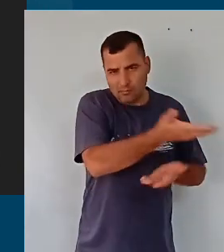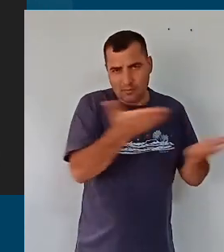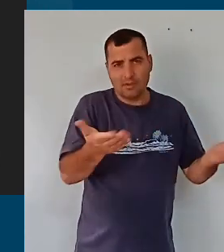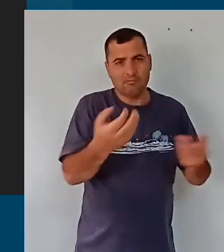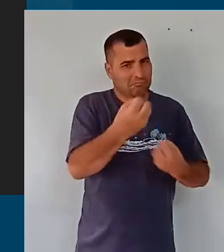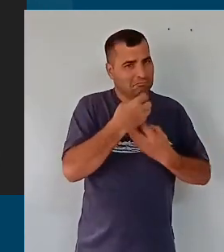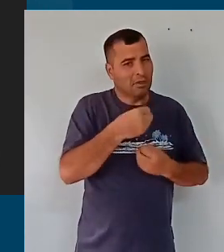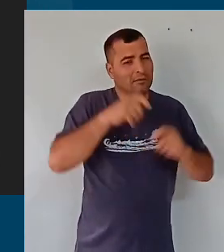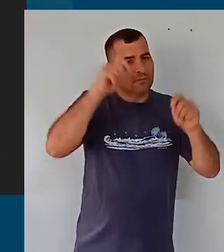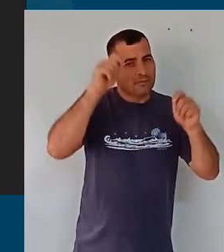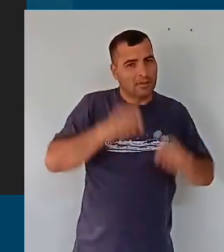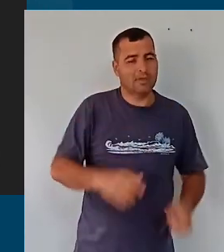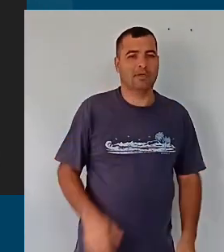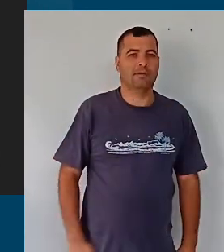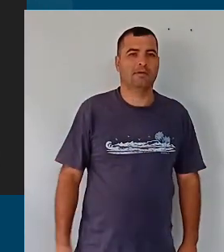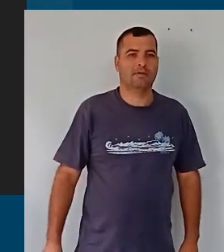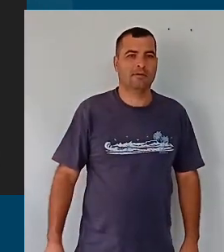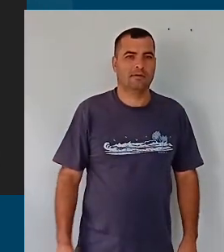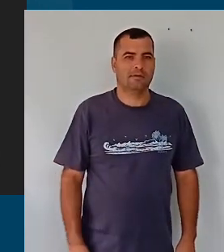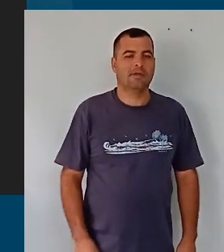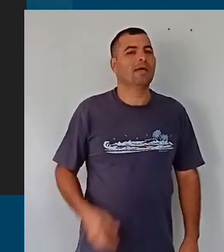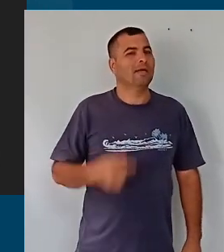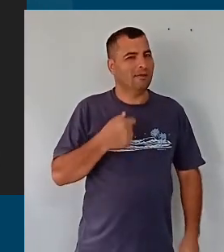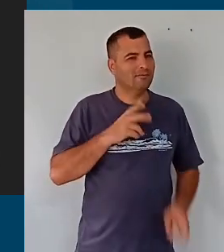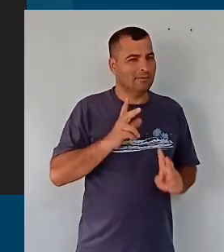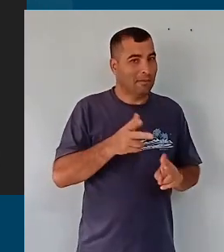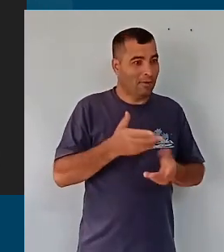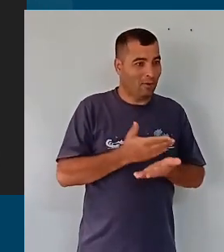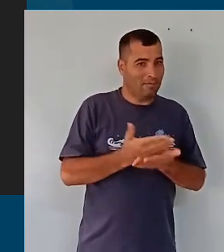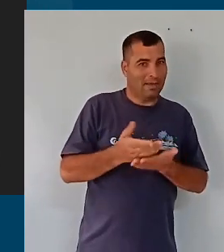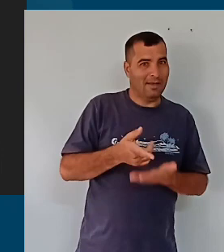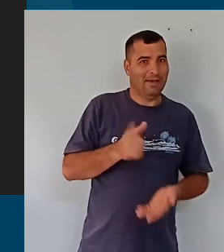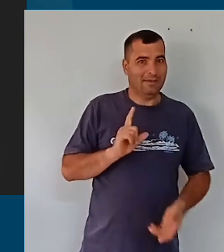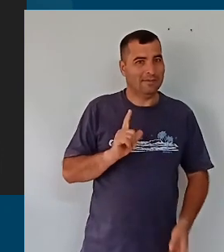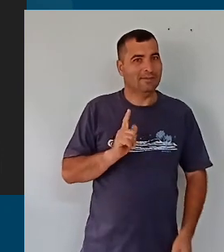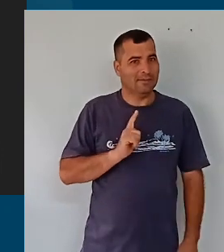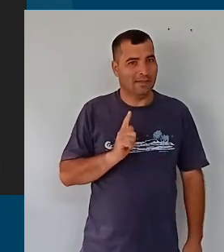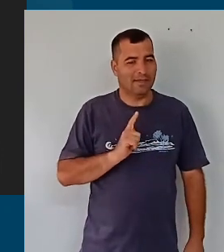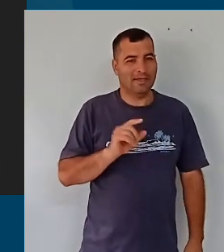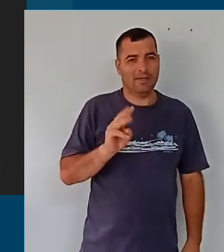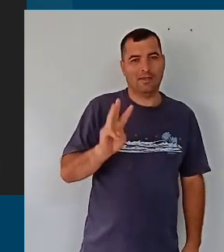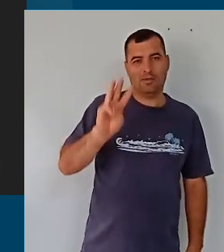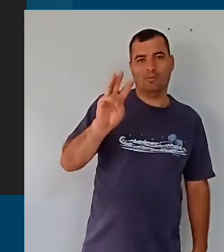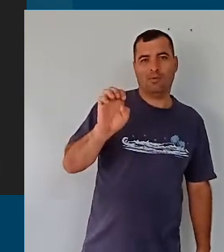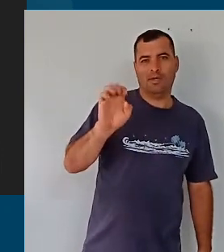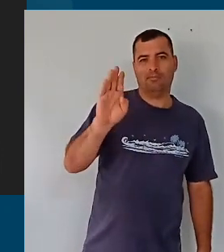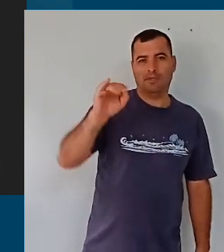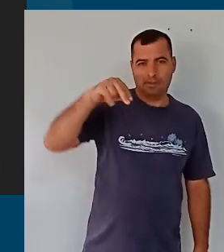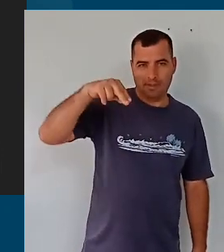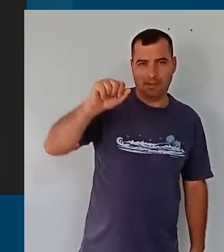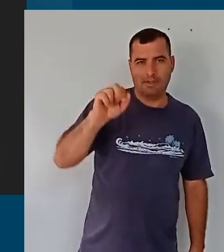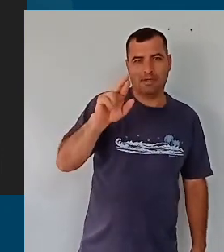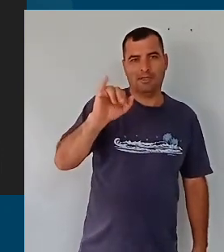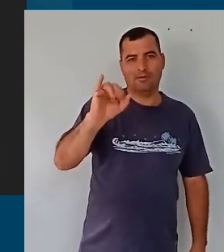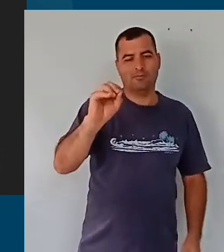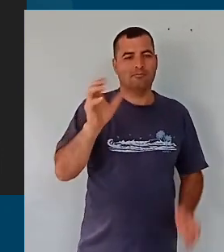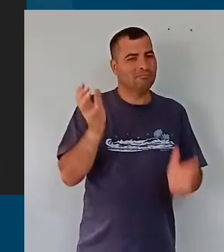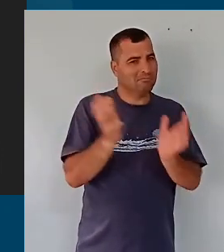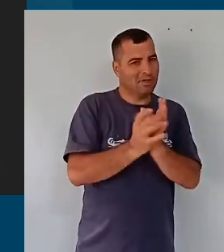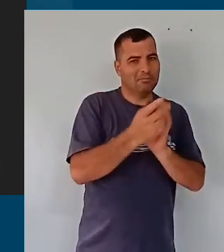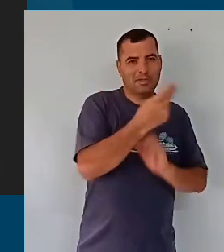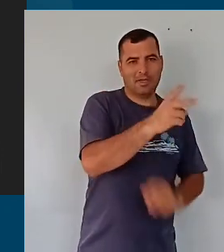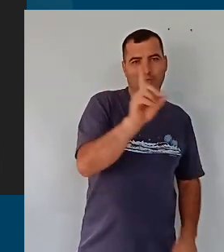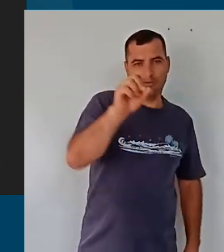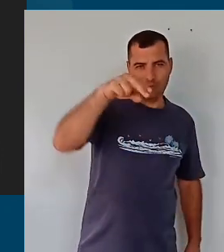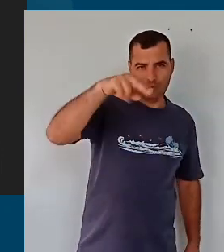qualquer outra coisa. Eu brincava aqui nos bastidores, antes de começar aqui, esse webinário, com o professor, o Doni, com a equipe,